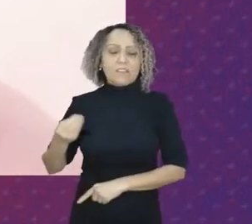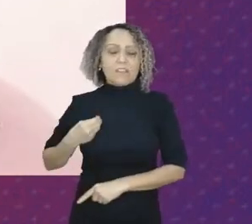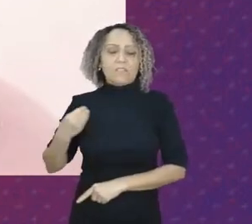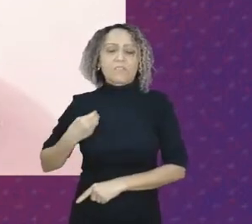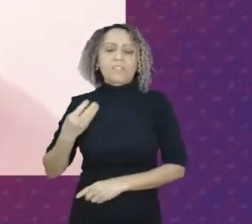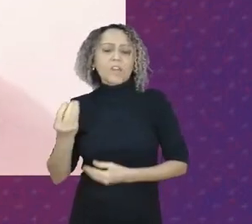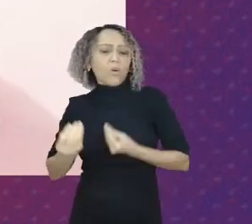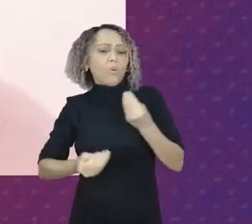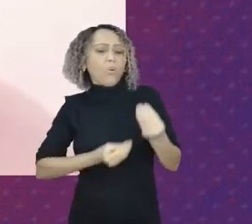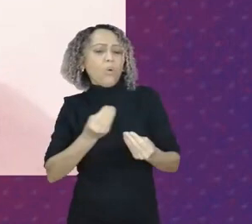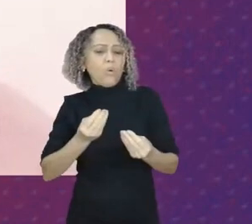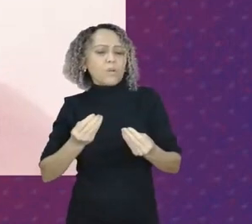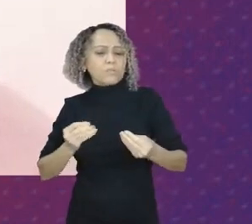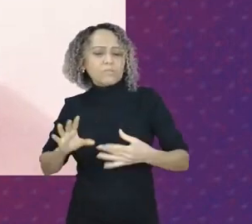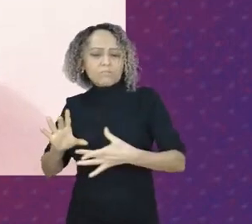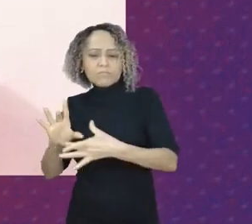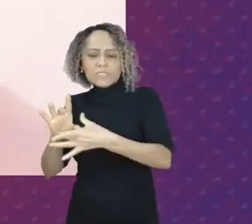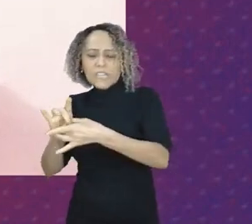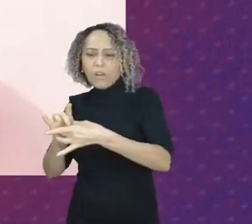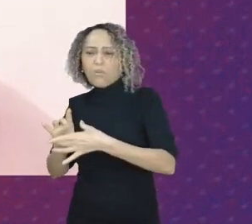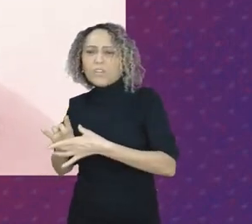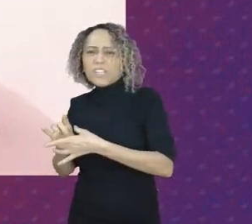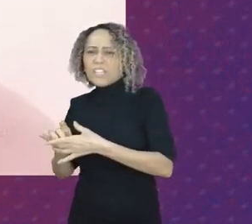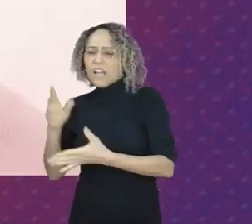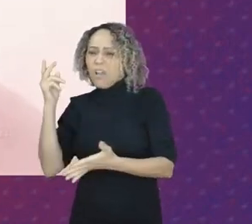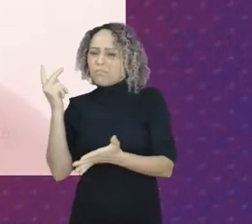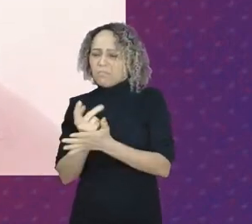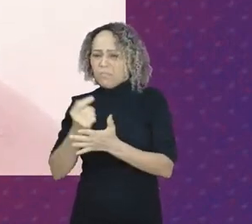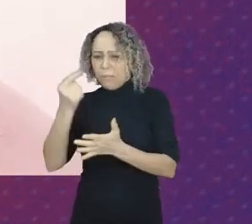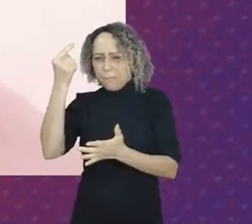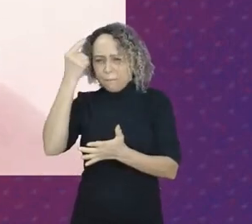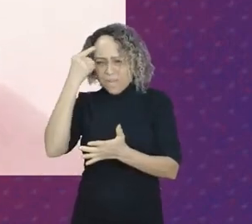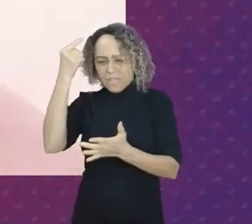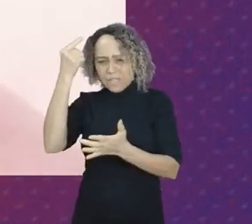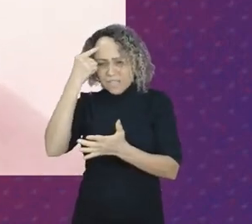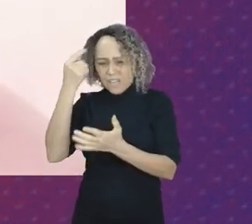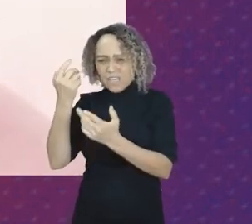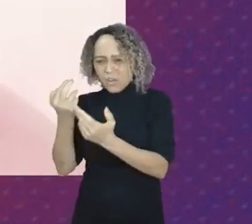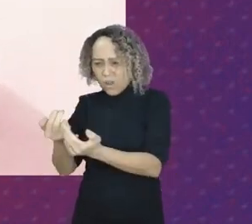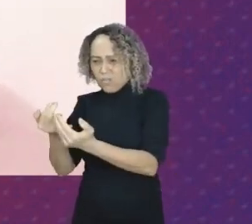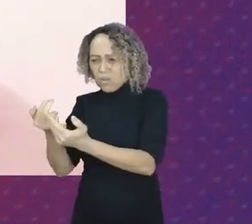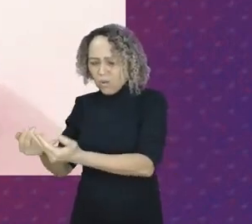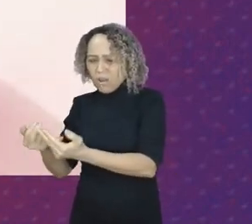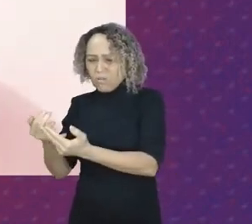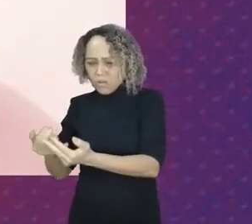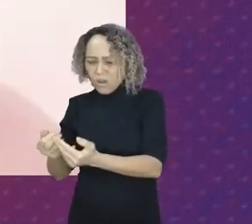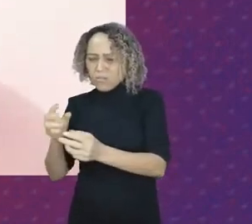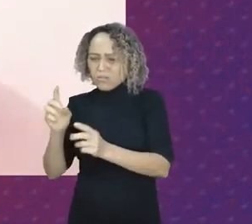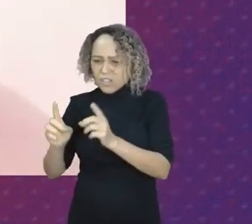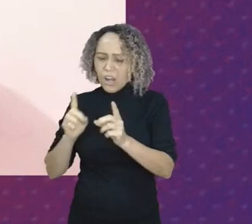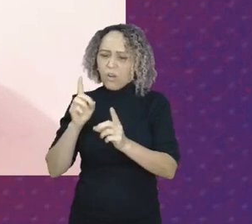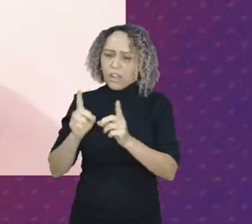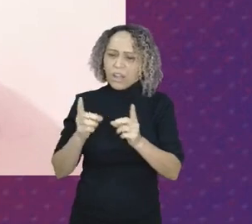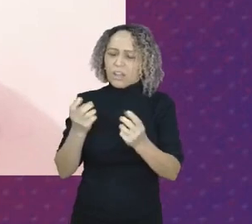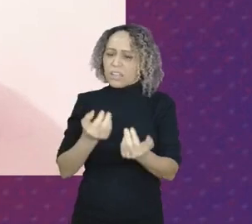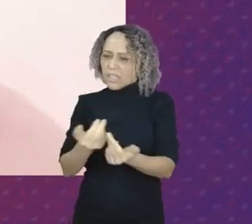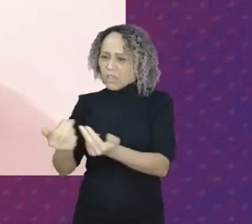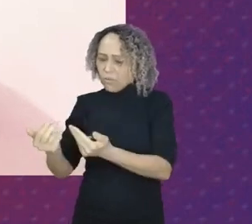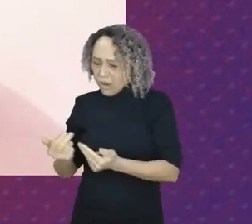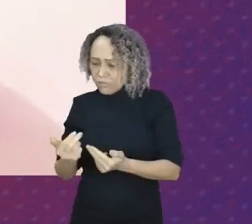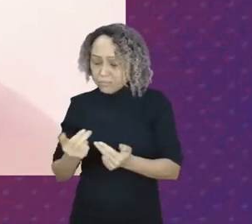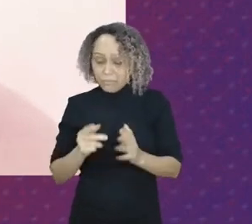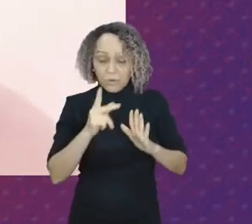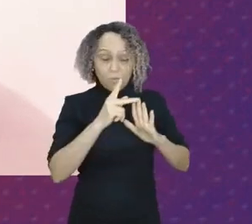da união a partir do mesmo pensar a partir do mesmo dialogar e o projeto político do